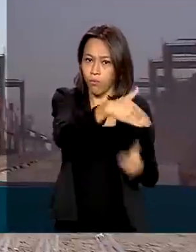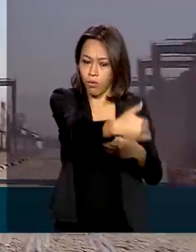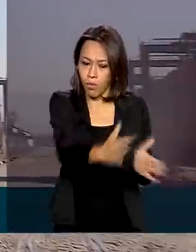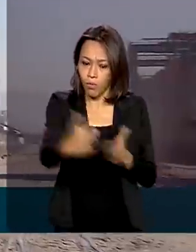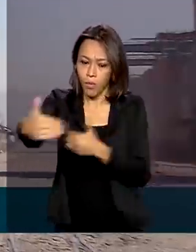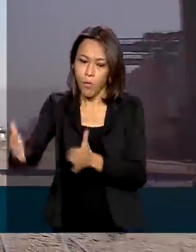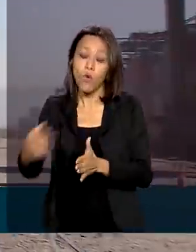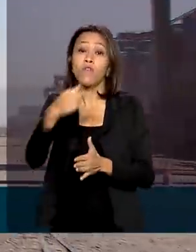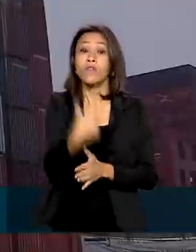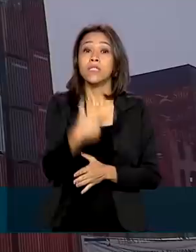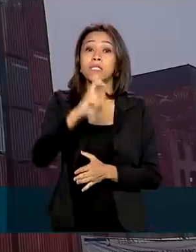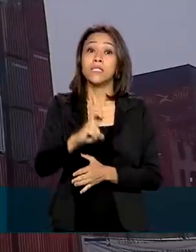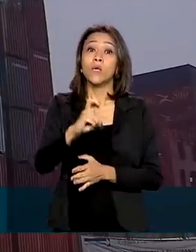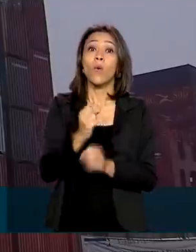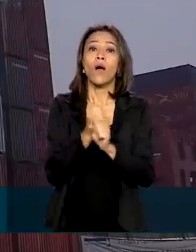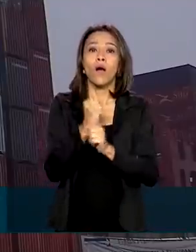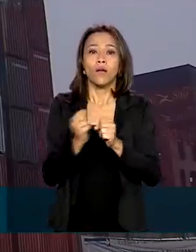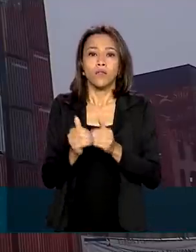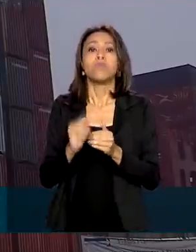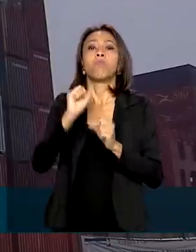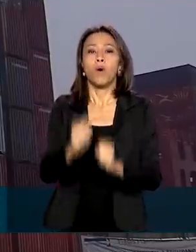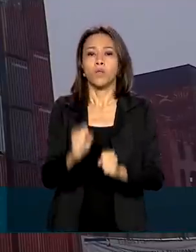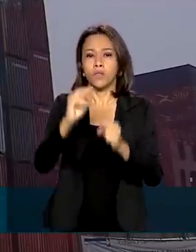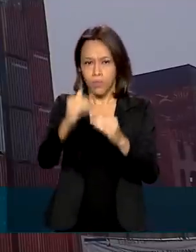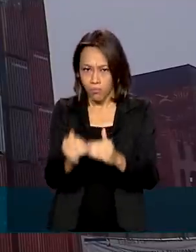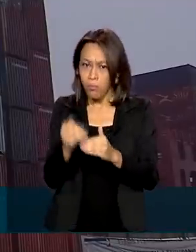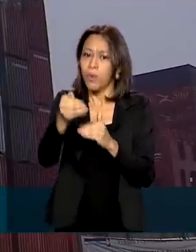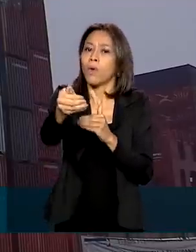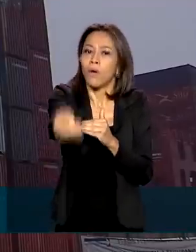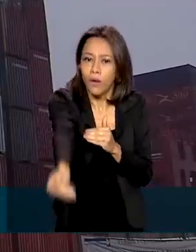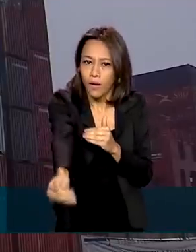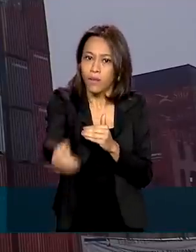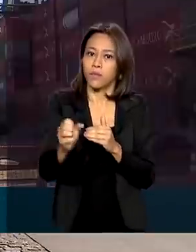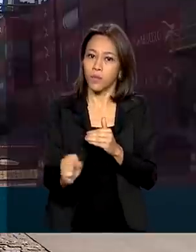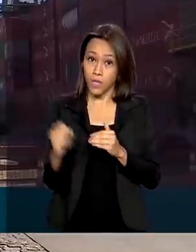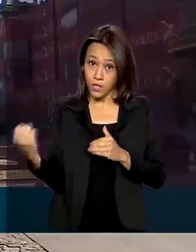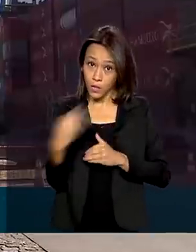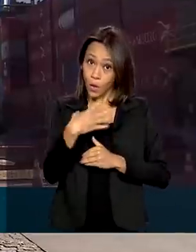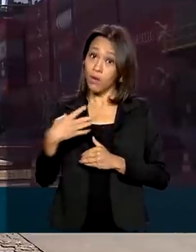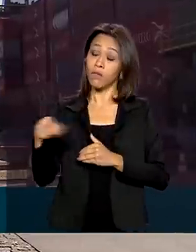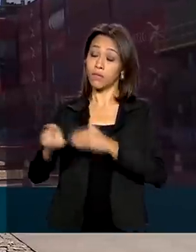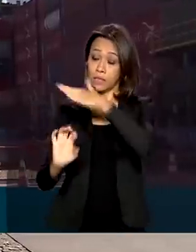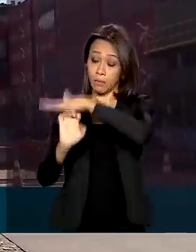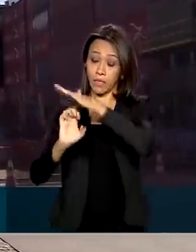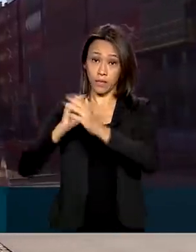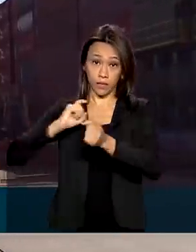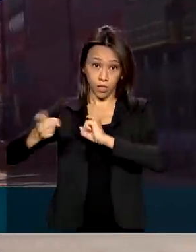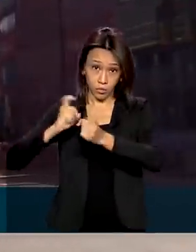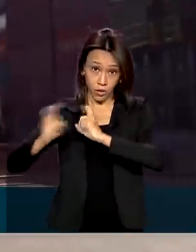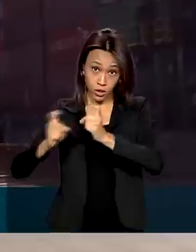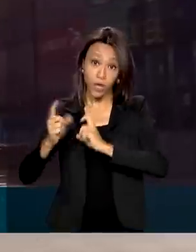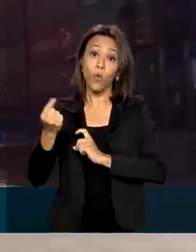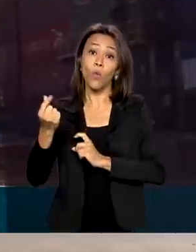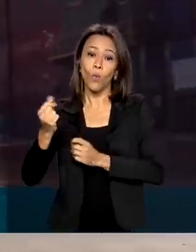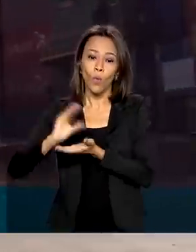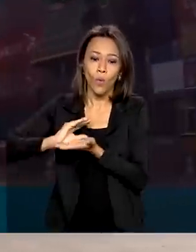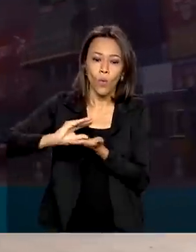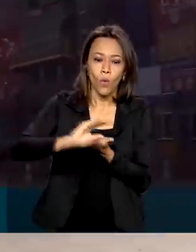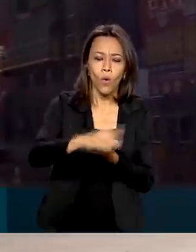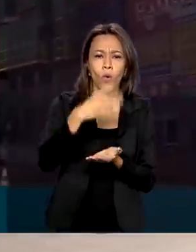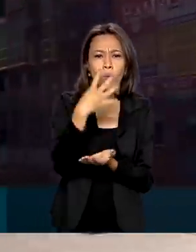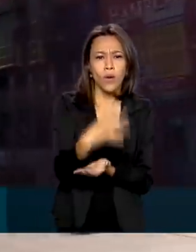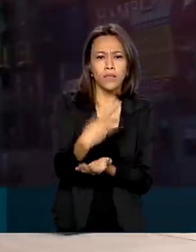anos prorrogáveis. Neste período, as novas concessionárias, segundo o edital, deverão invertir R$ 420 milhões